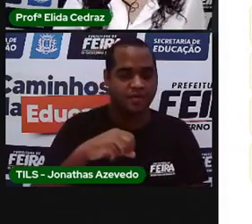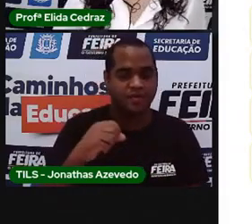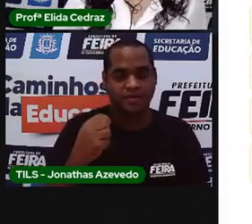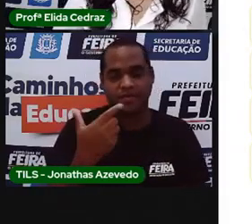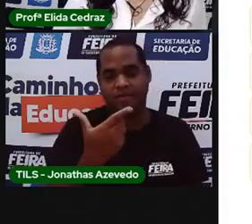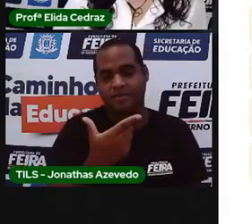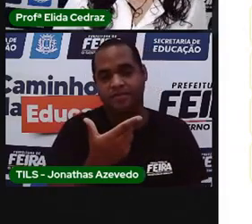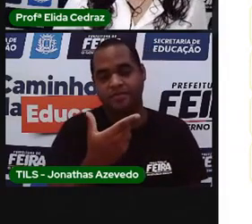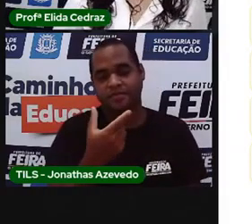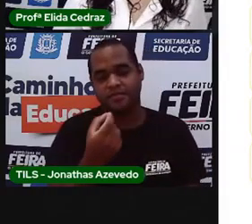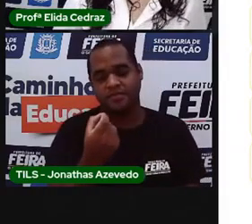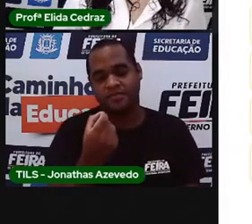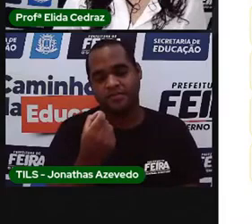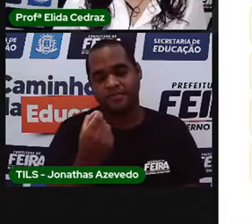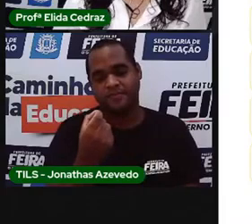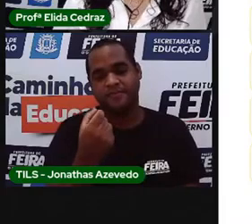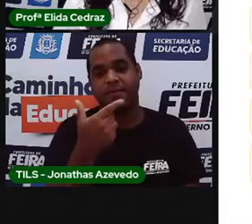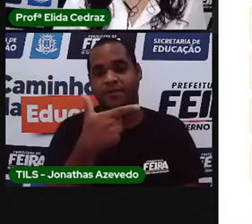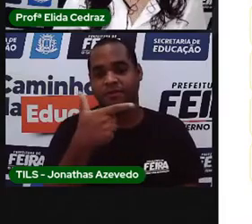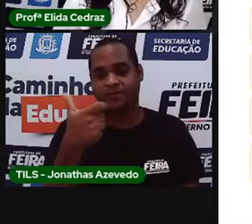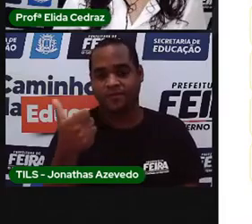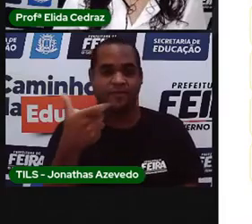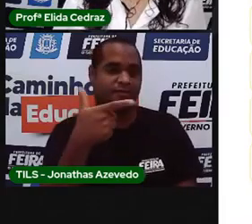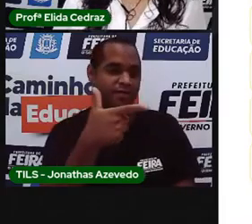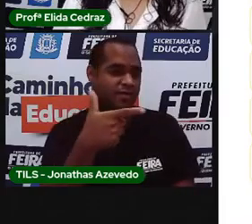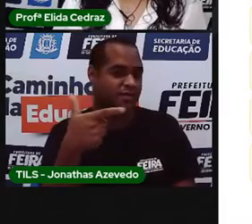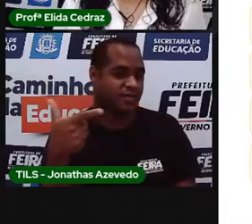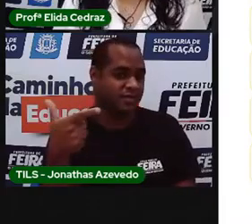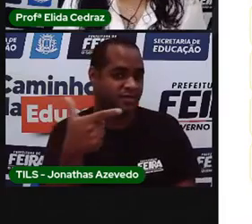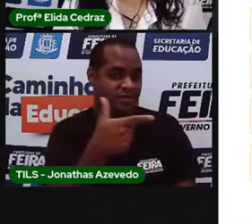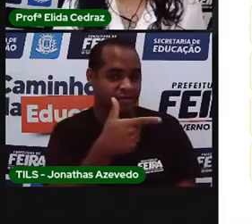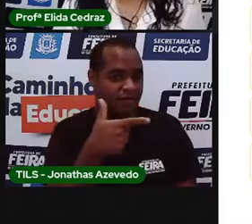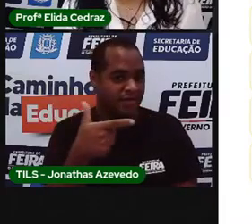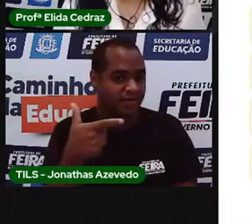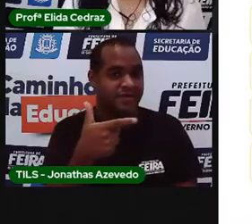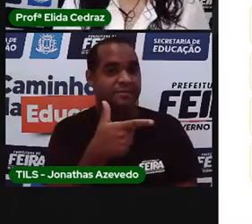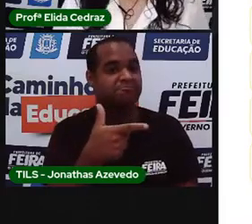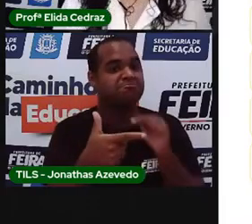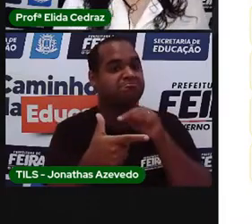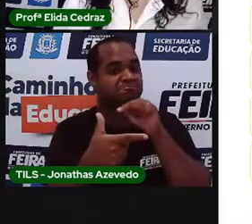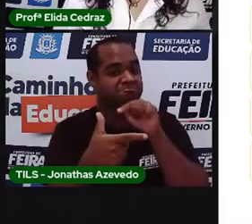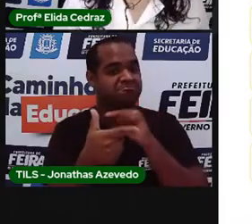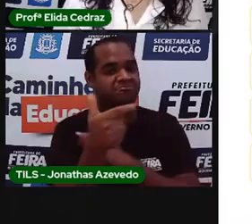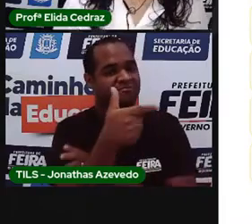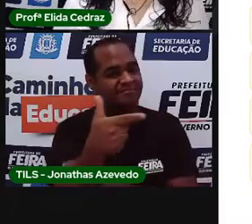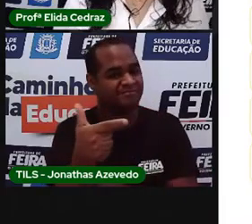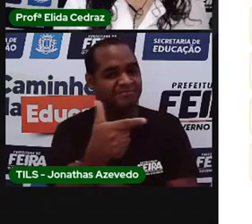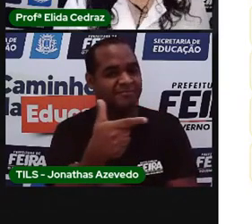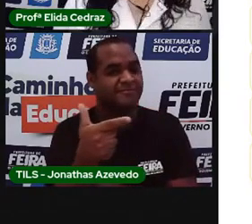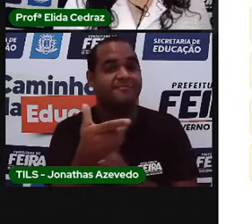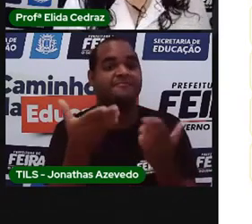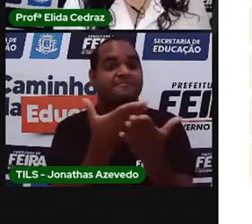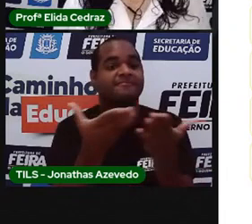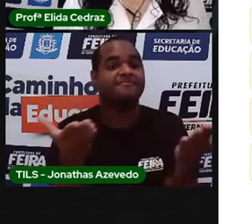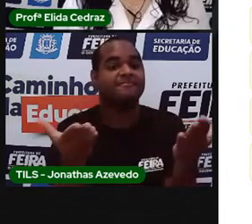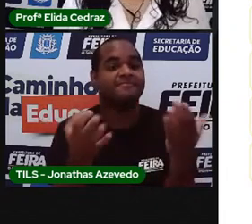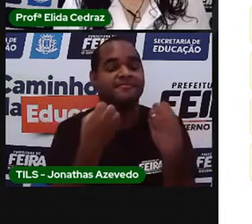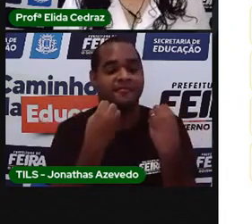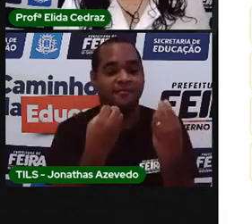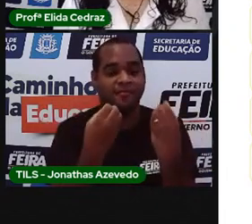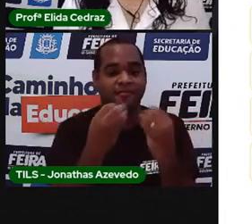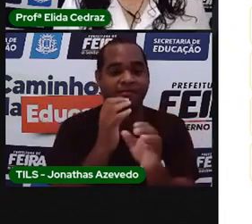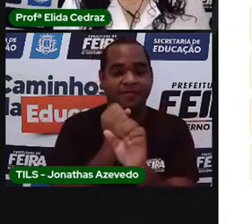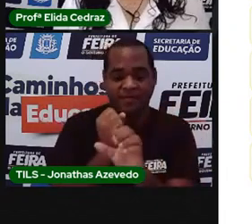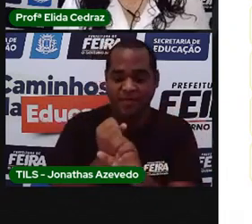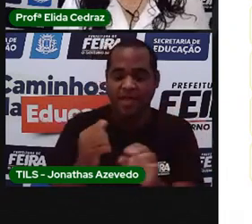dezenove, vinte, vinte e um, vinte e dois. E aí, quantos